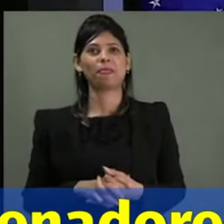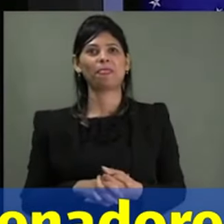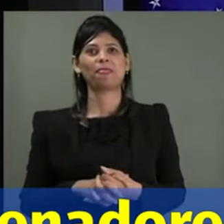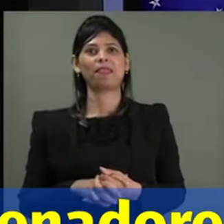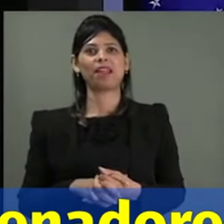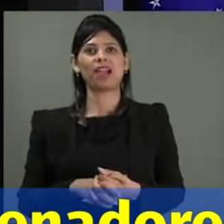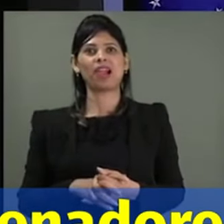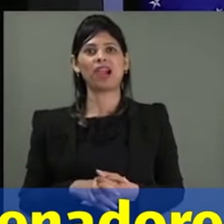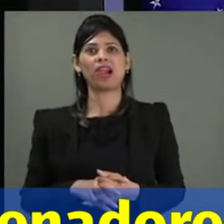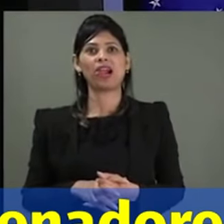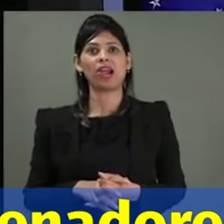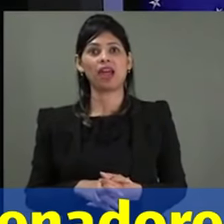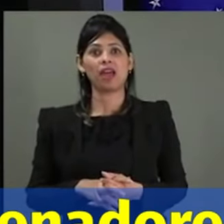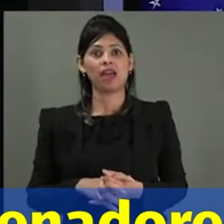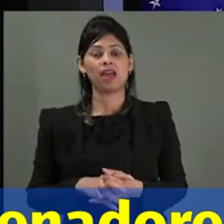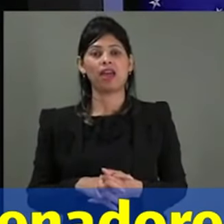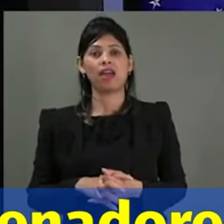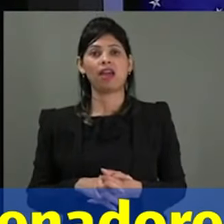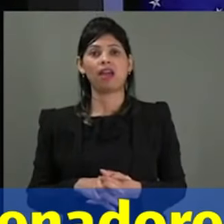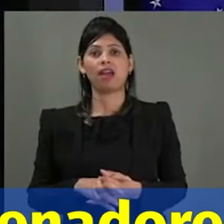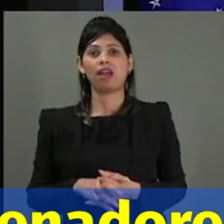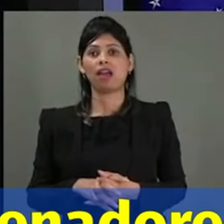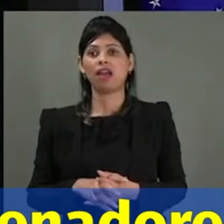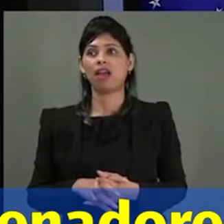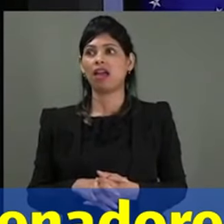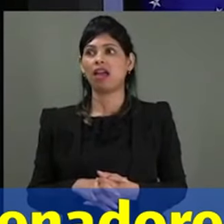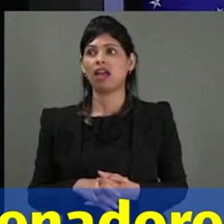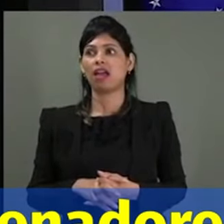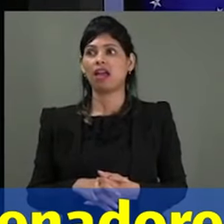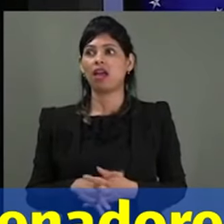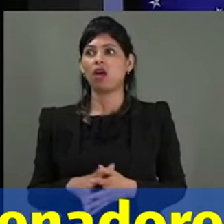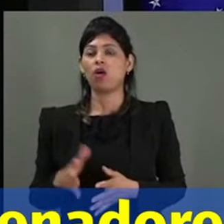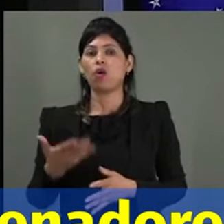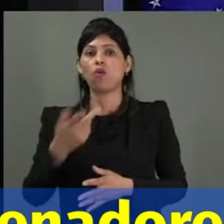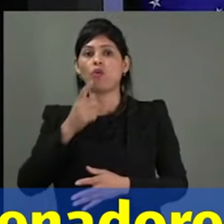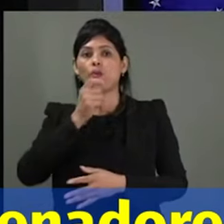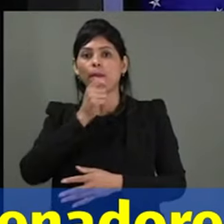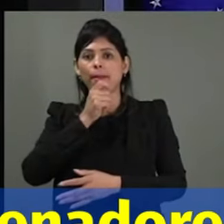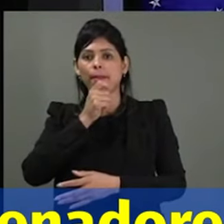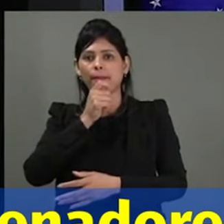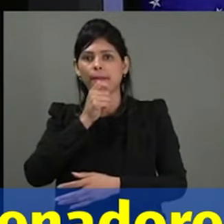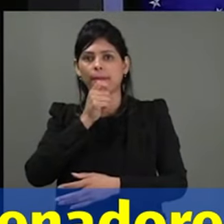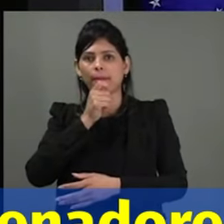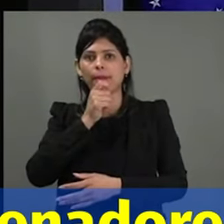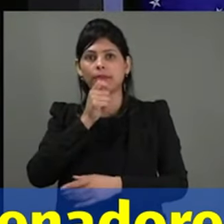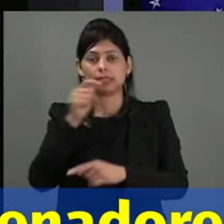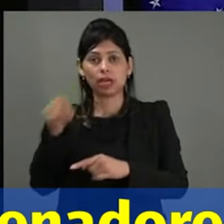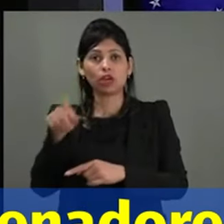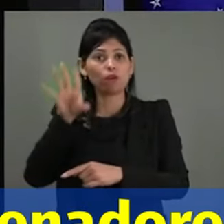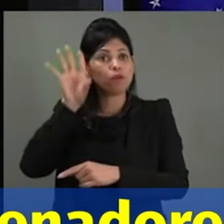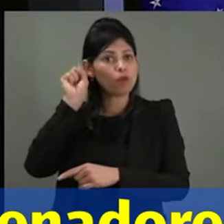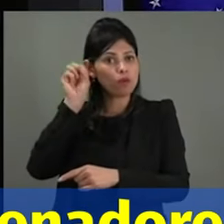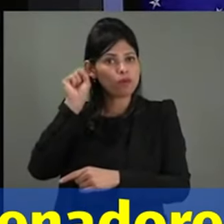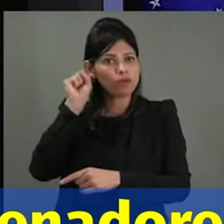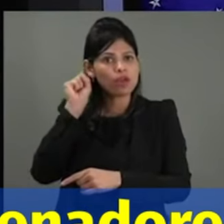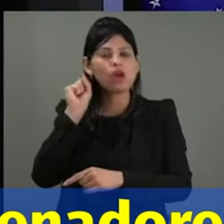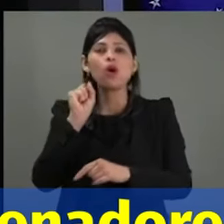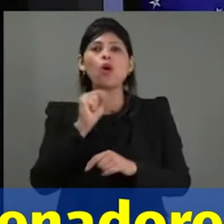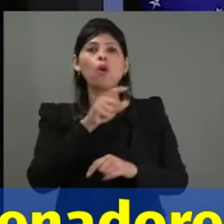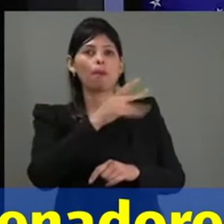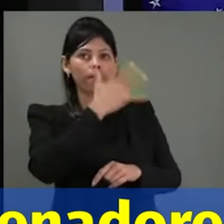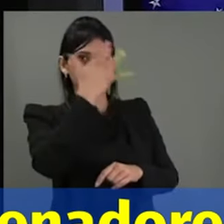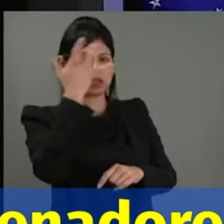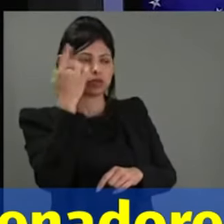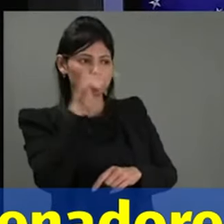um áudio real. A gente modificou um pouco o tom de voz, mas um brasileiro que está lá até